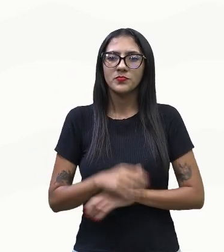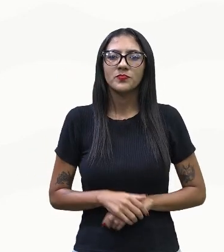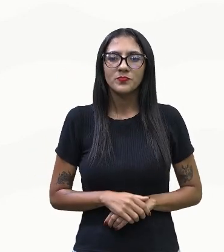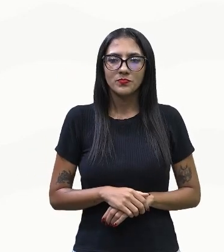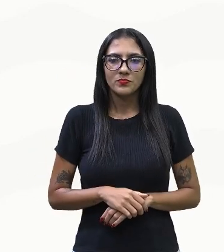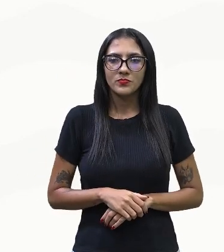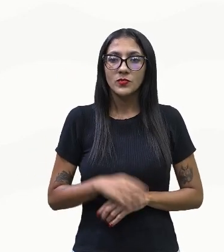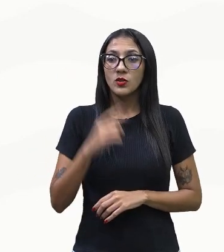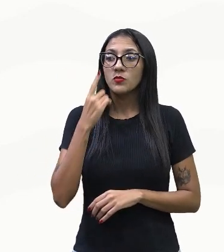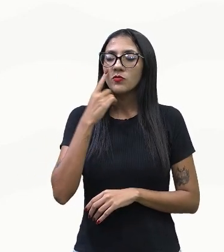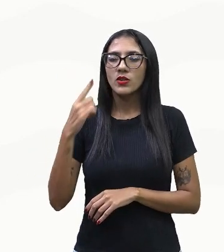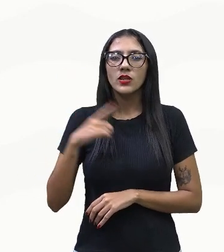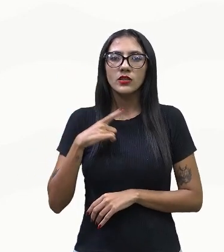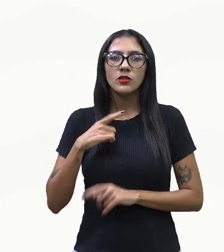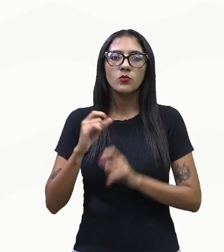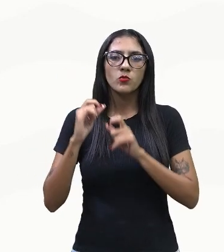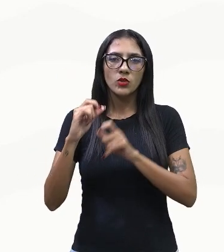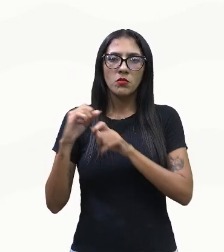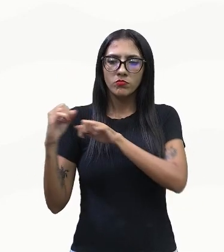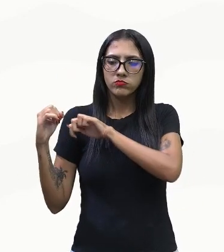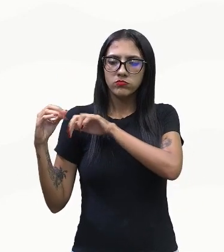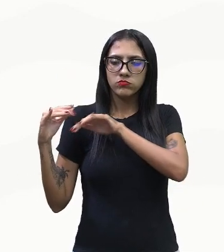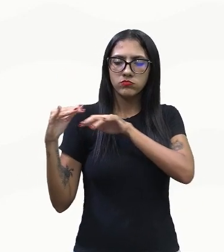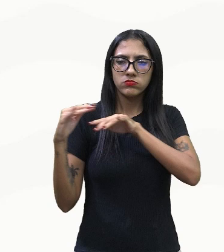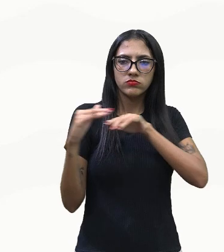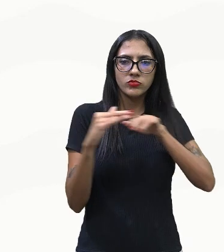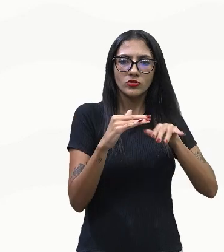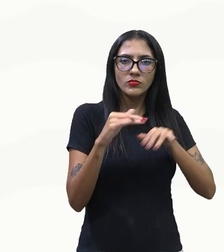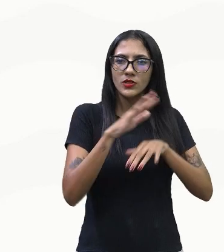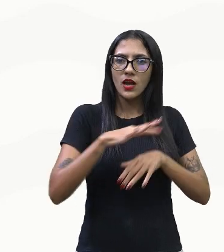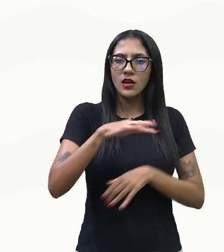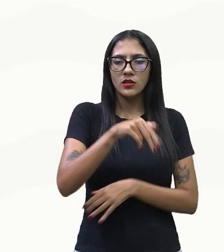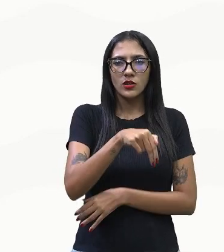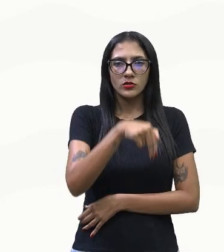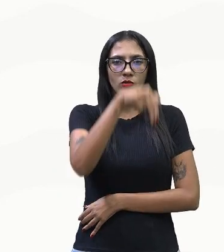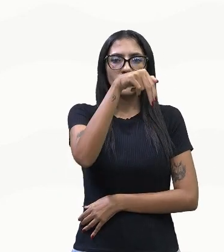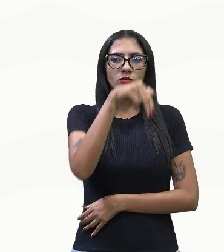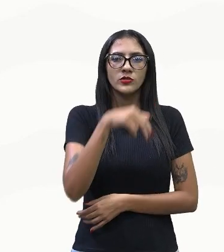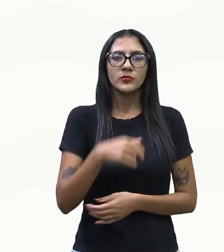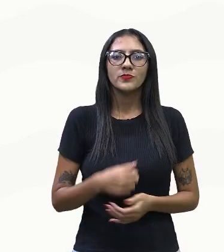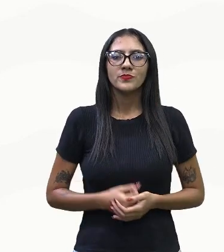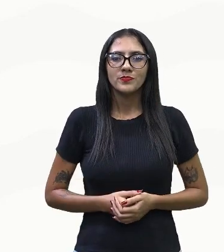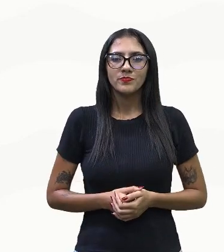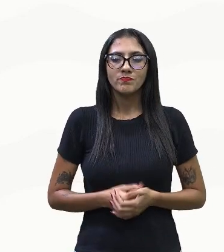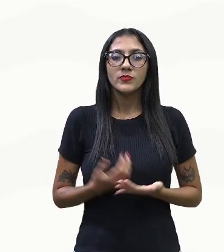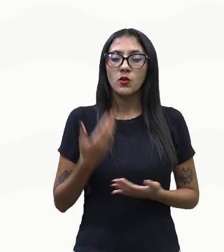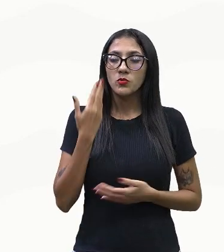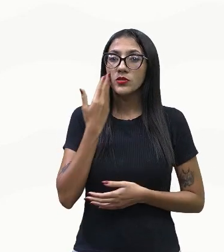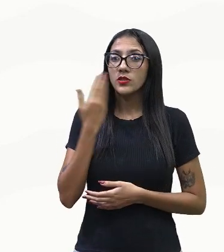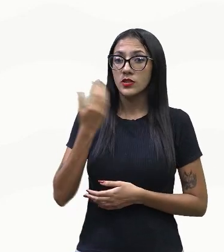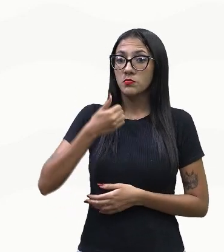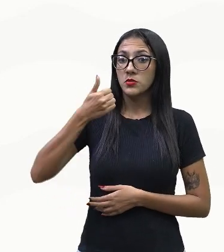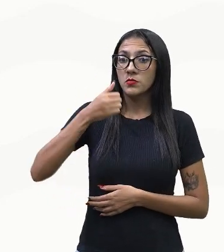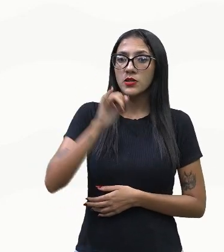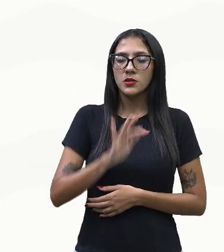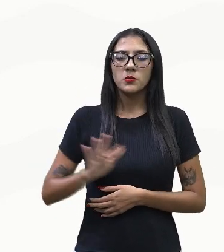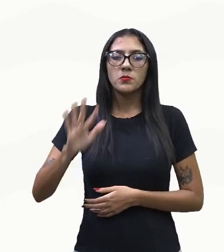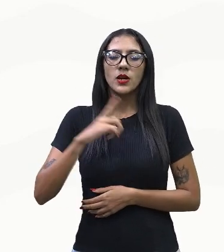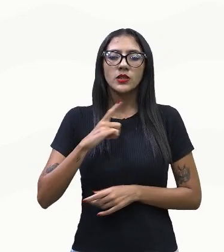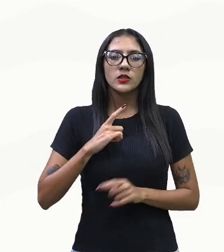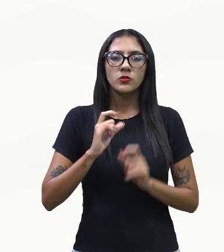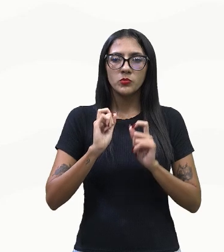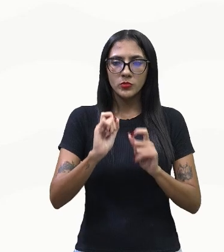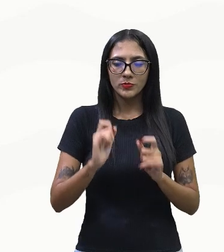ela vai em direção cada vez mais ao norte. Então, aí a gente tem nesse primeiro mapa essa informação de que a gente